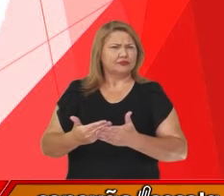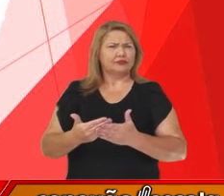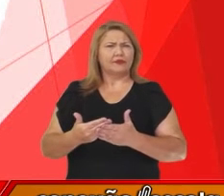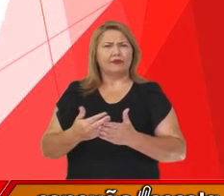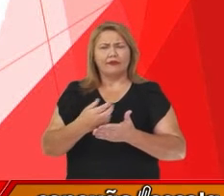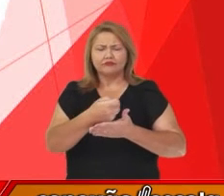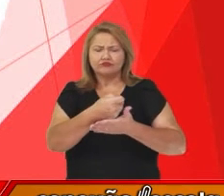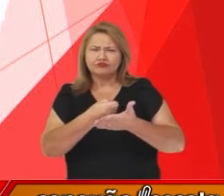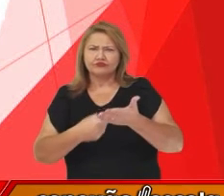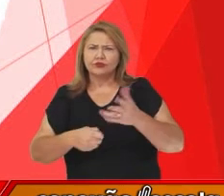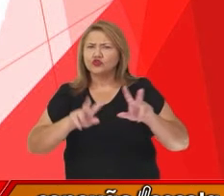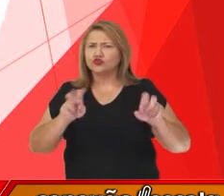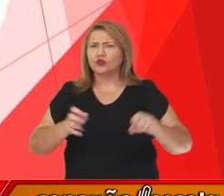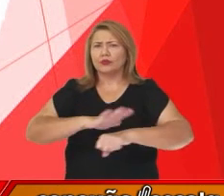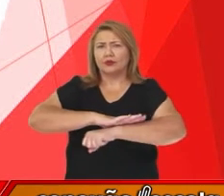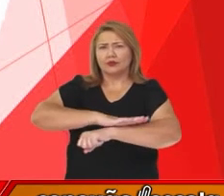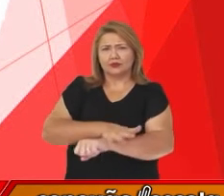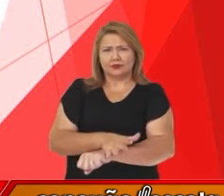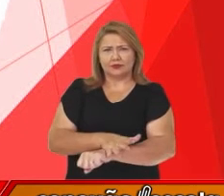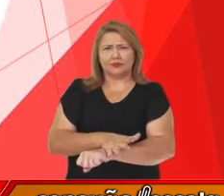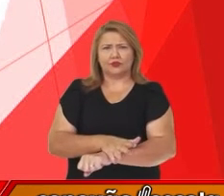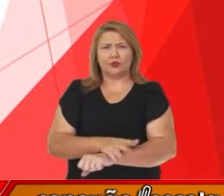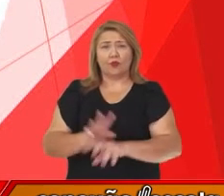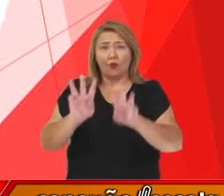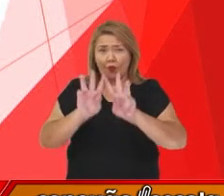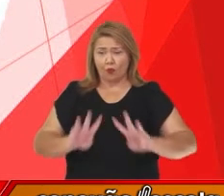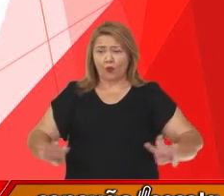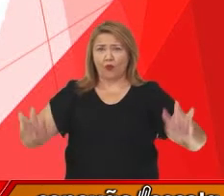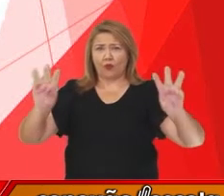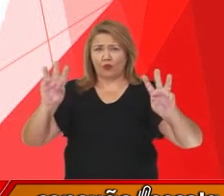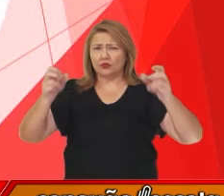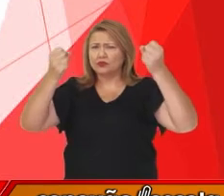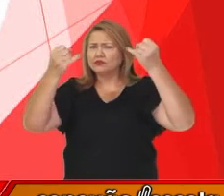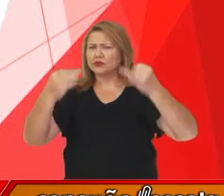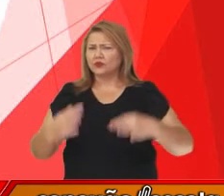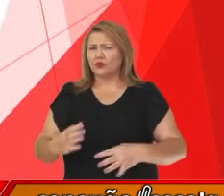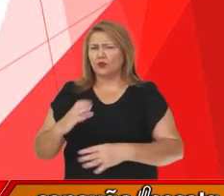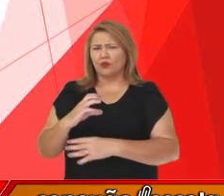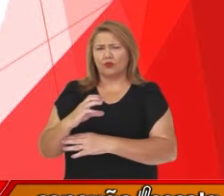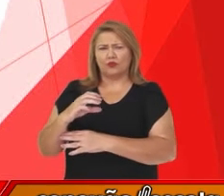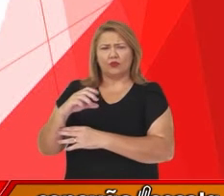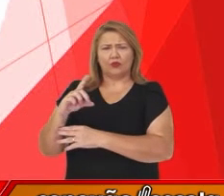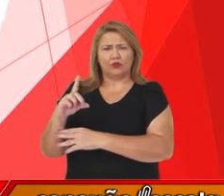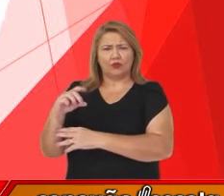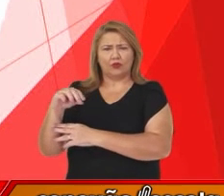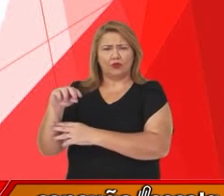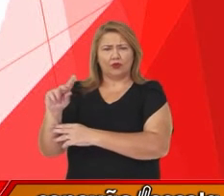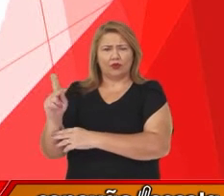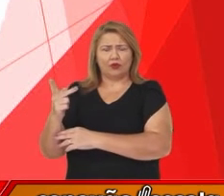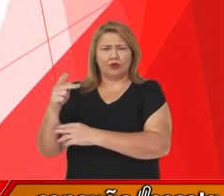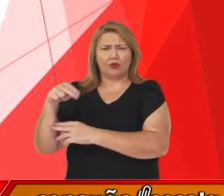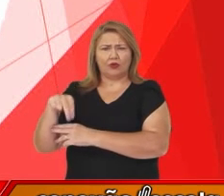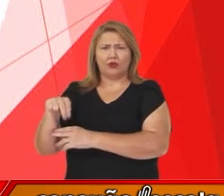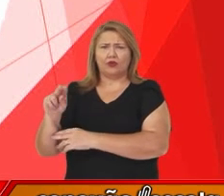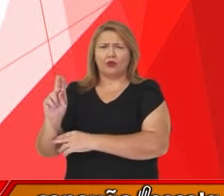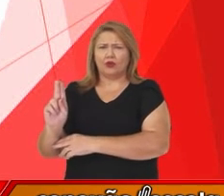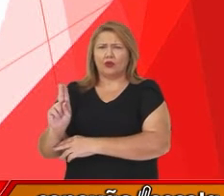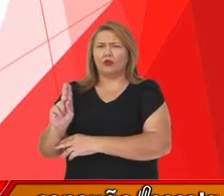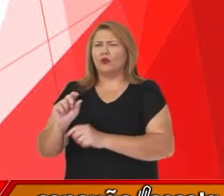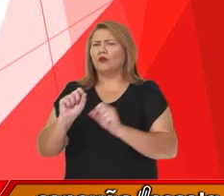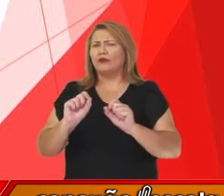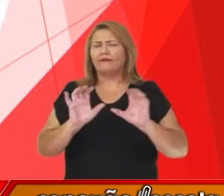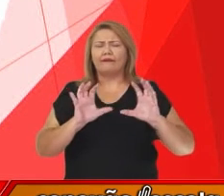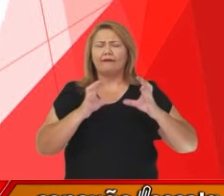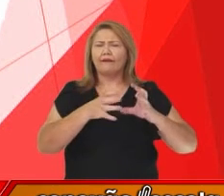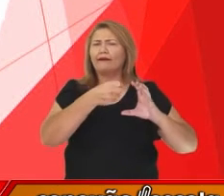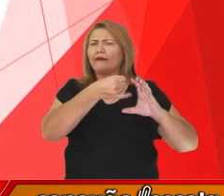racismo, o Conselho de Direitos Humanos das Nações Unidas classificou o racismo na internet e nas